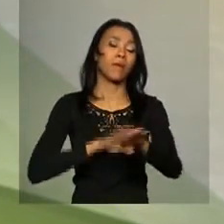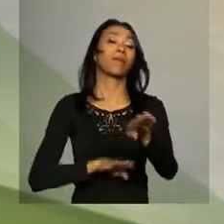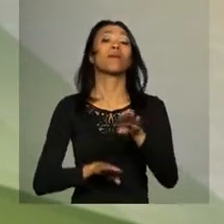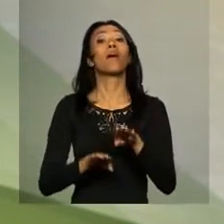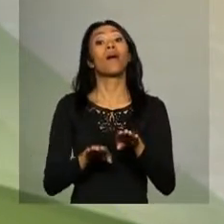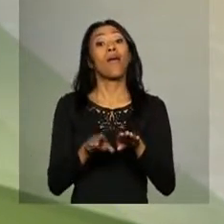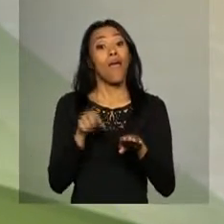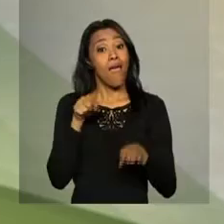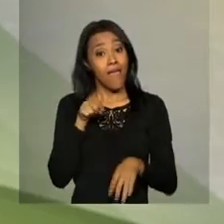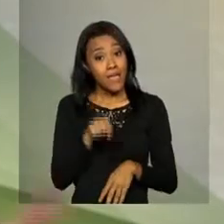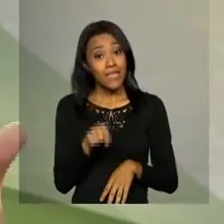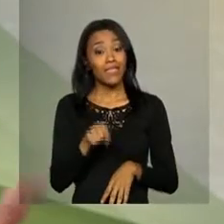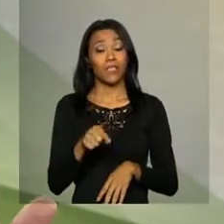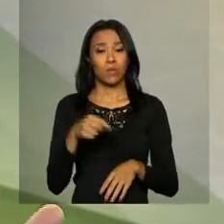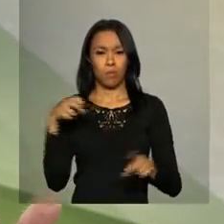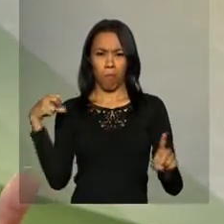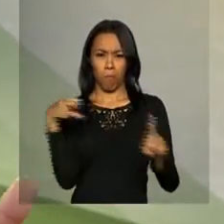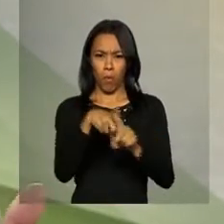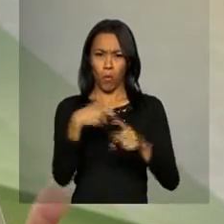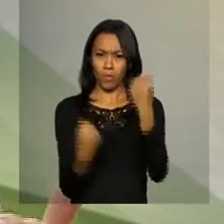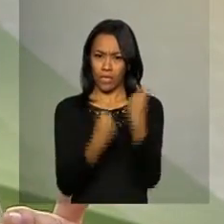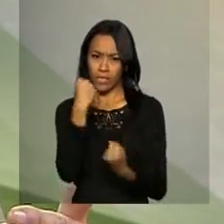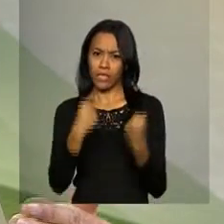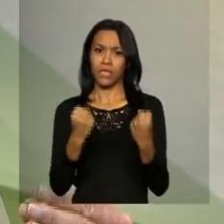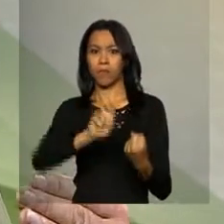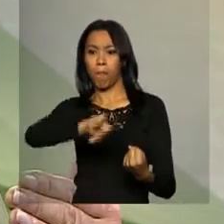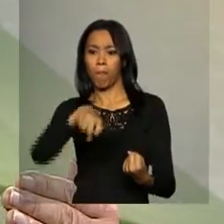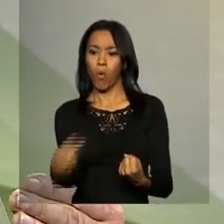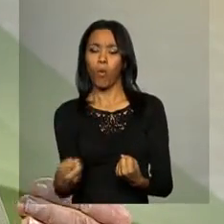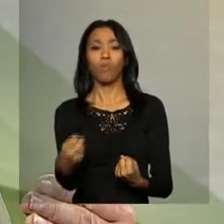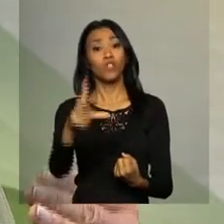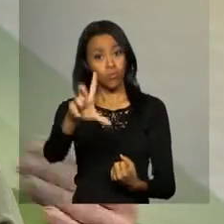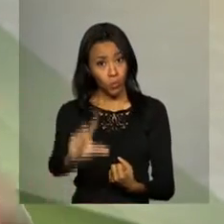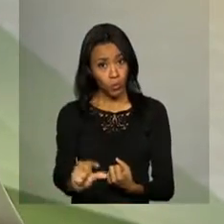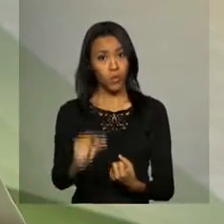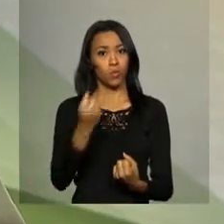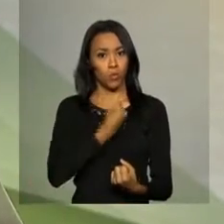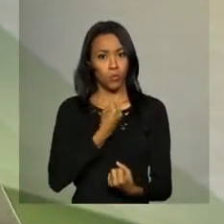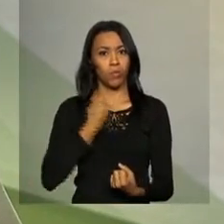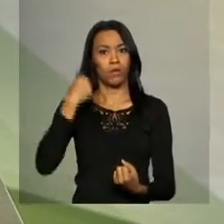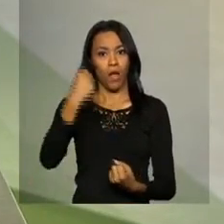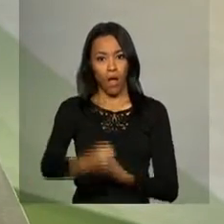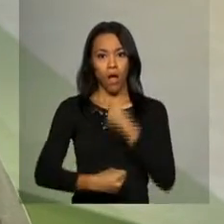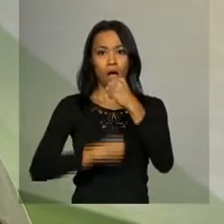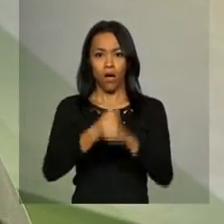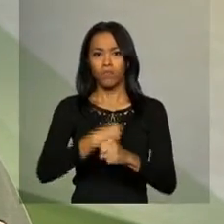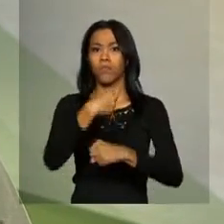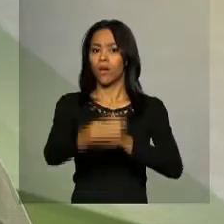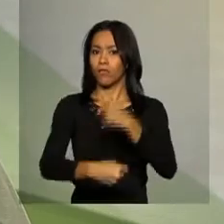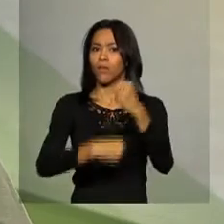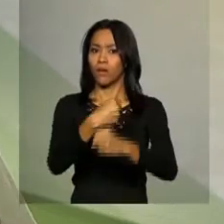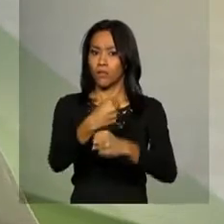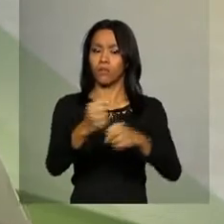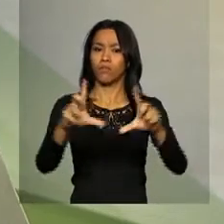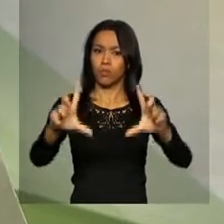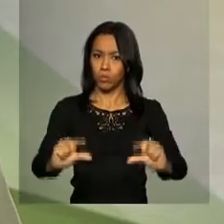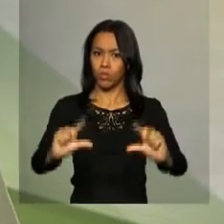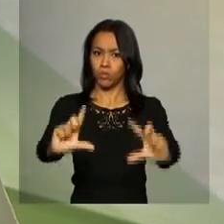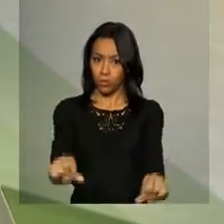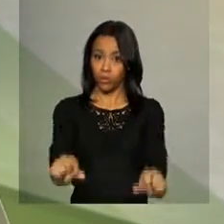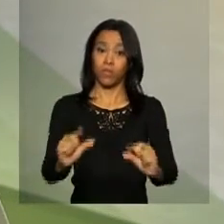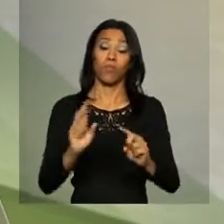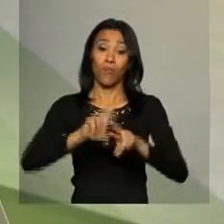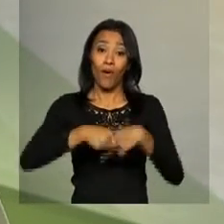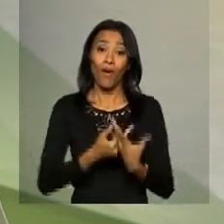essa linha de acidentes e de vítimas de trânsito, ela vem diminuindo ano a ano. Justamente com esse trabalho